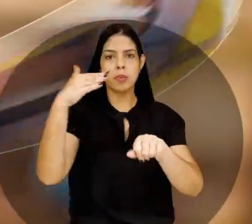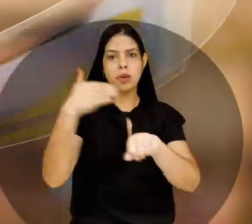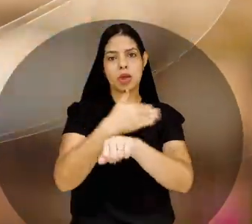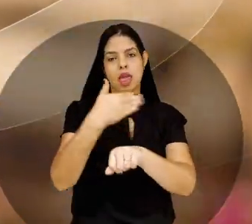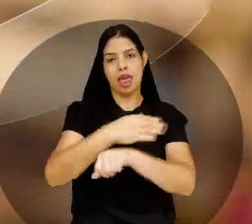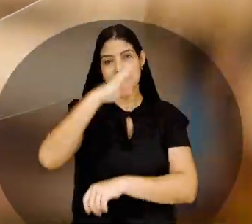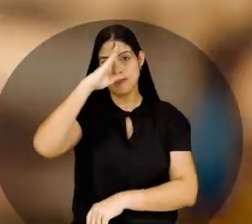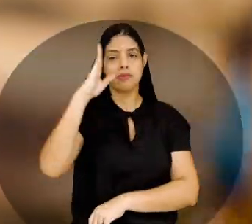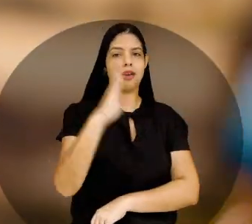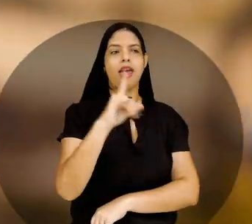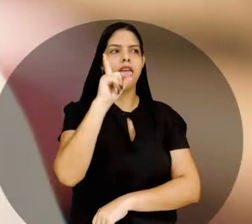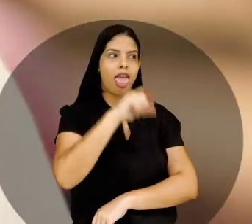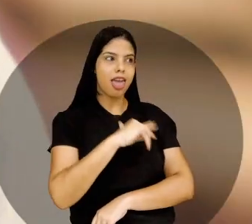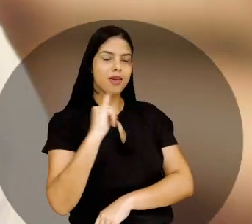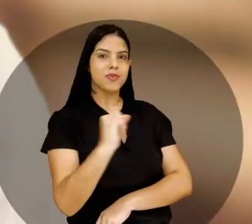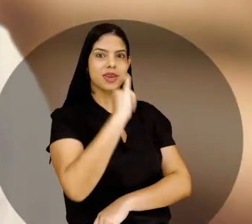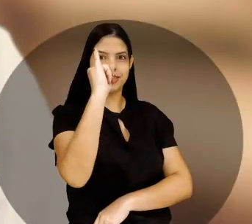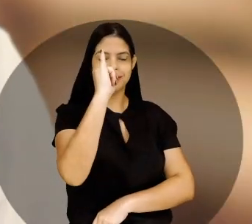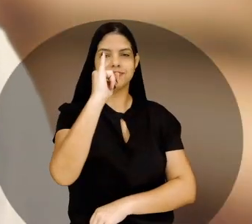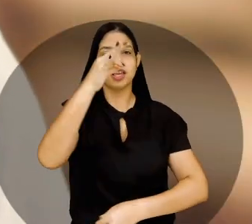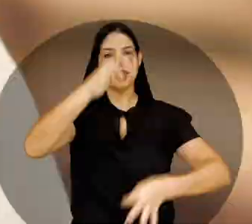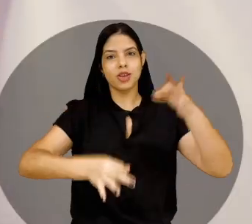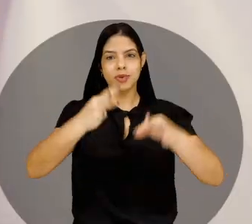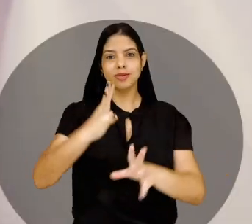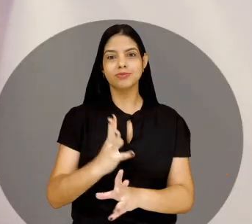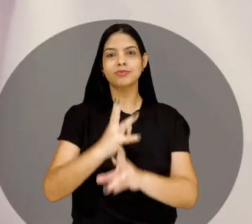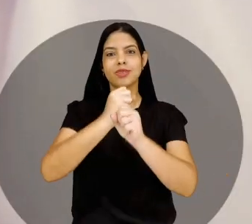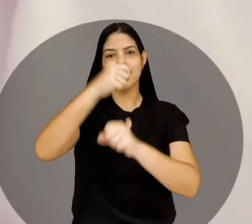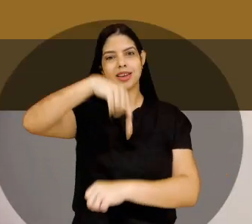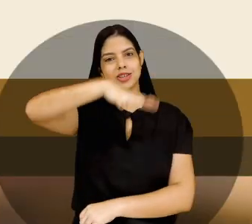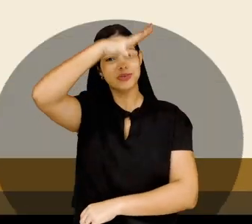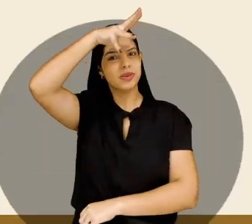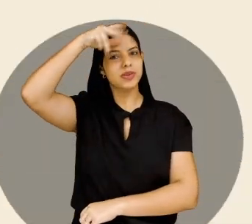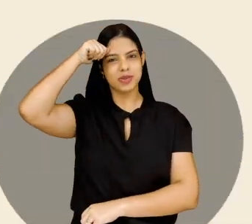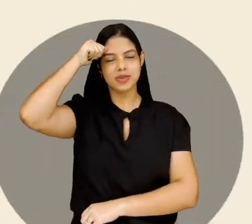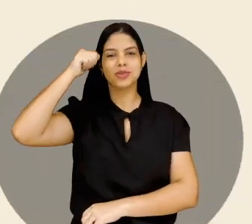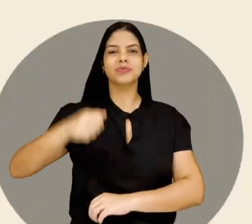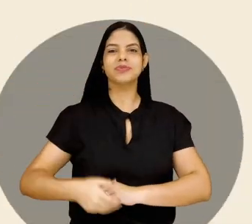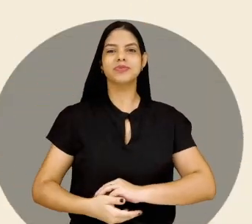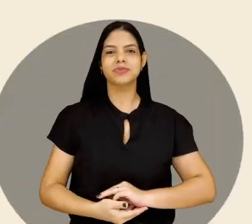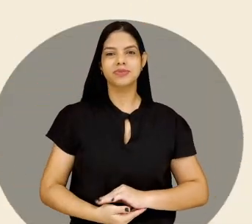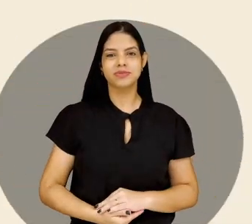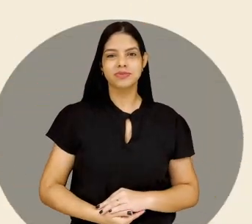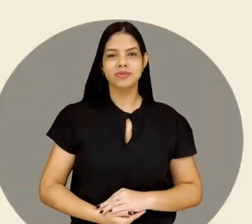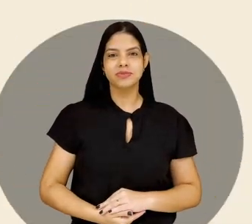perto. Sua participação é fundamental. É isso que conta. Tribunal de Contas de Mato Grosso.